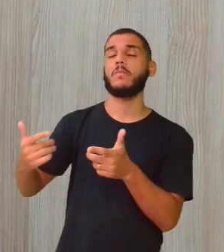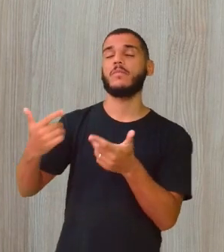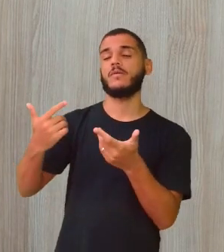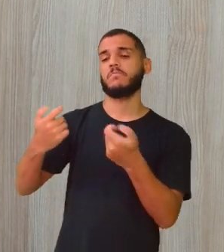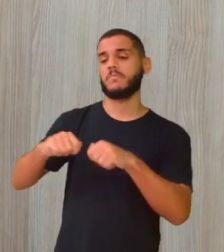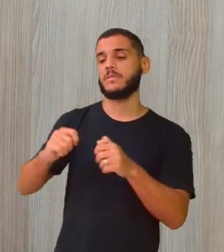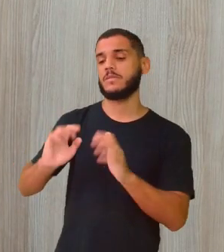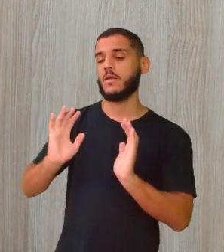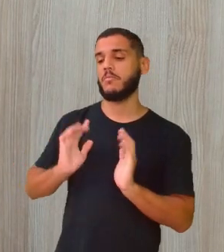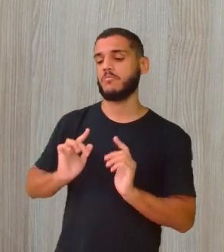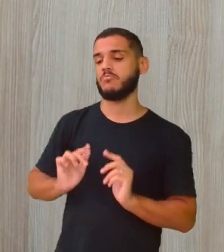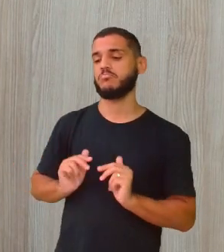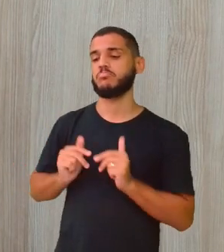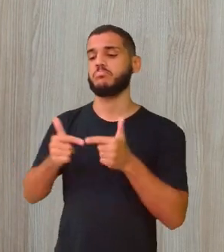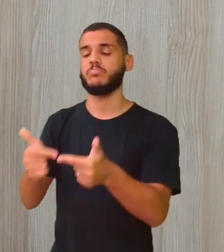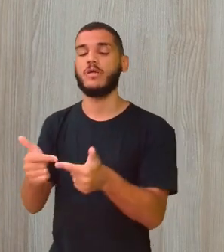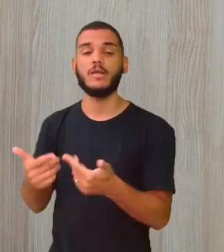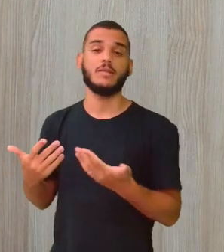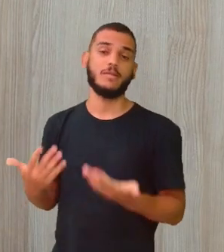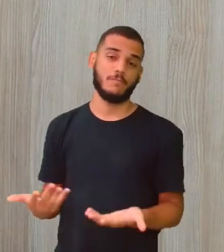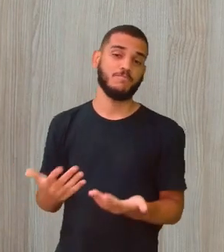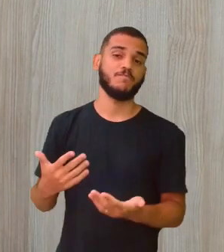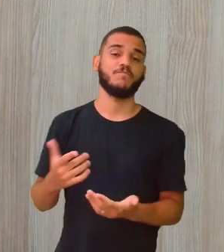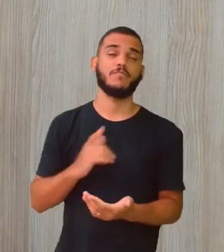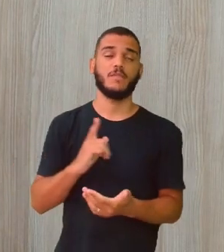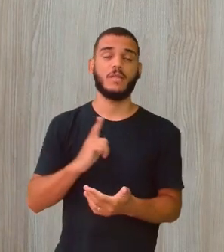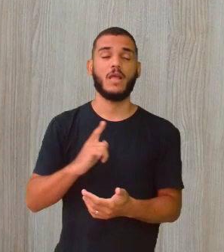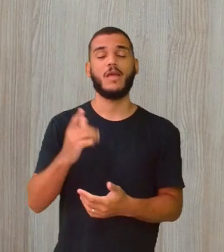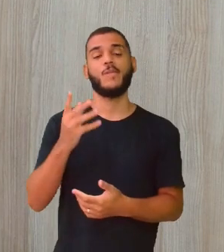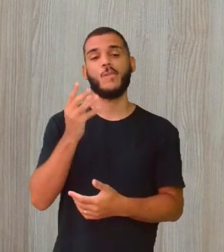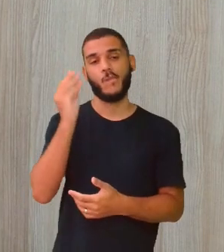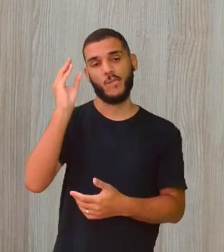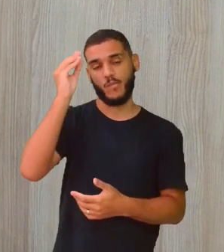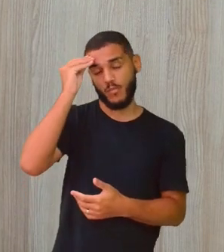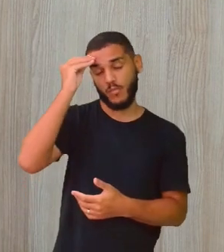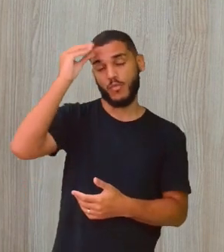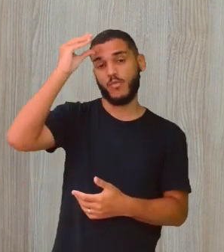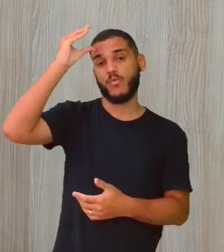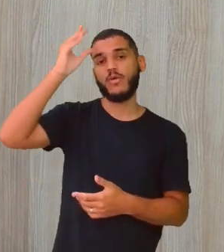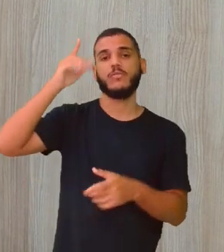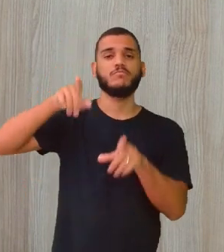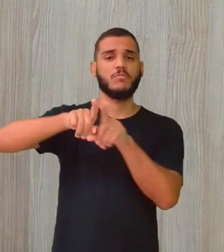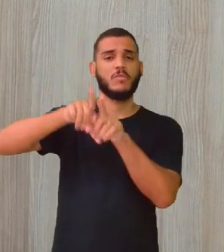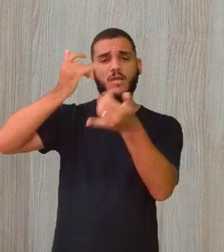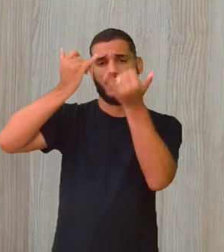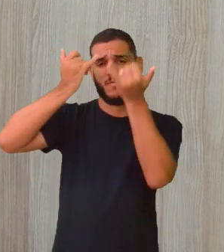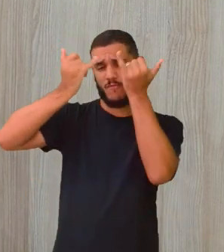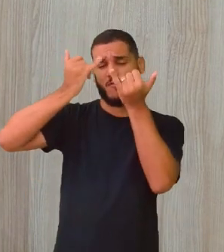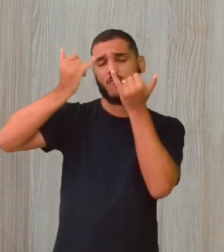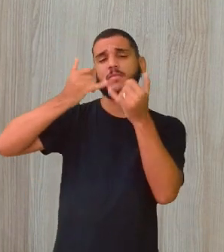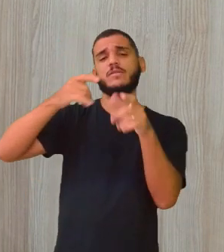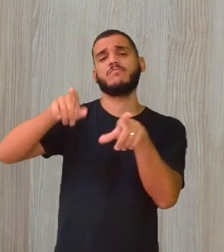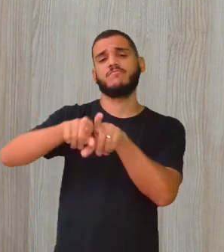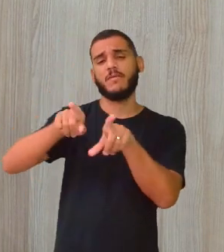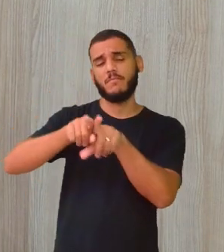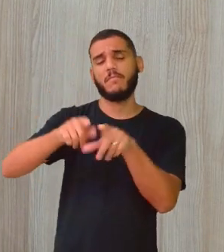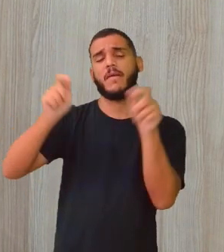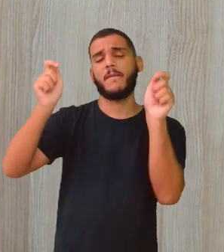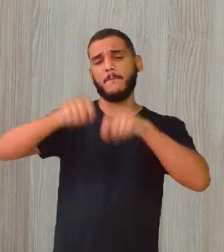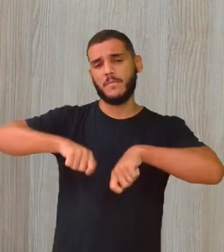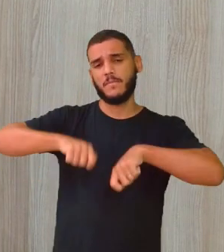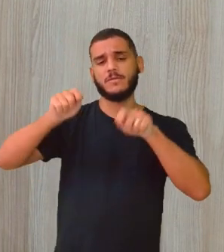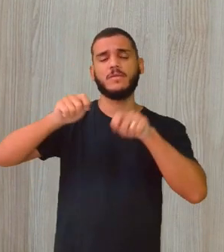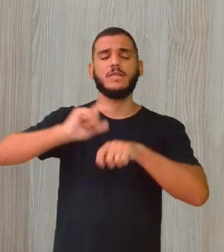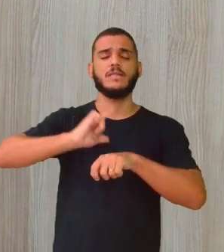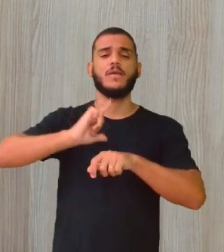a gente tomando conhecimento, se informando, a gente pode afetar mais positivamente esse espaço geográfico